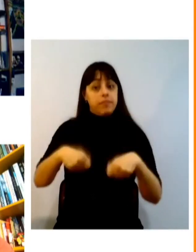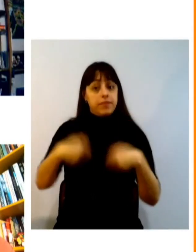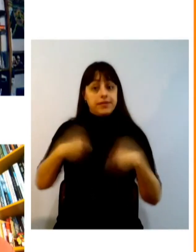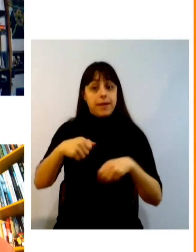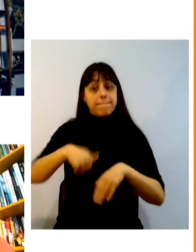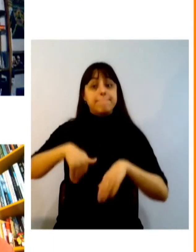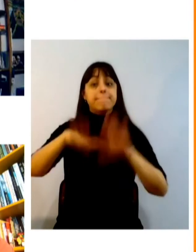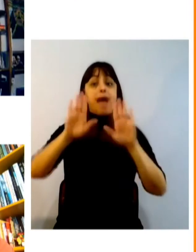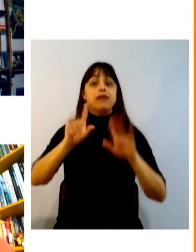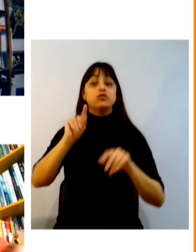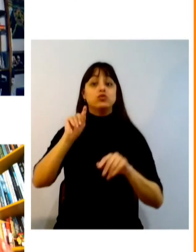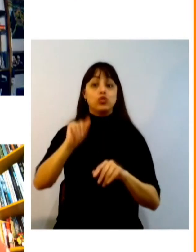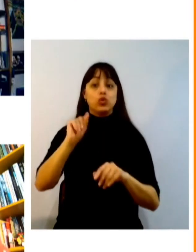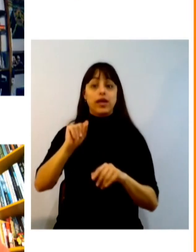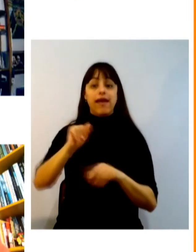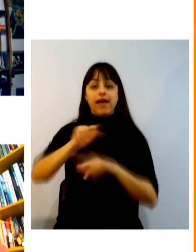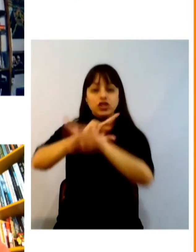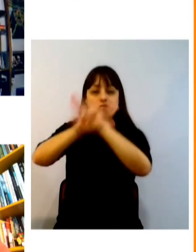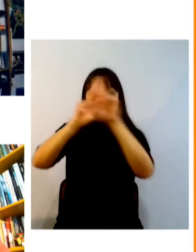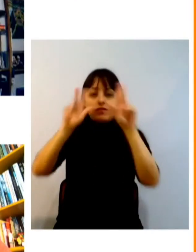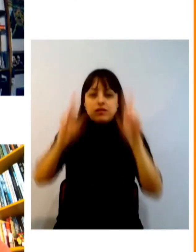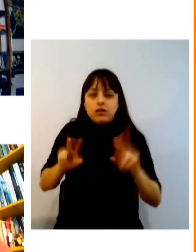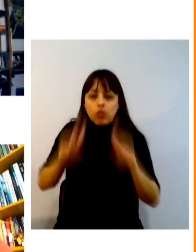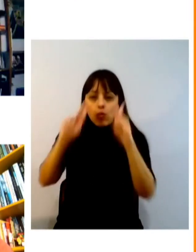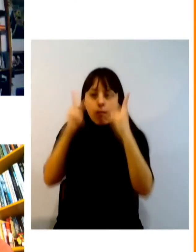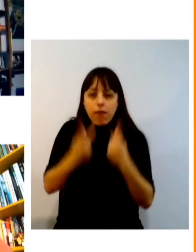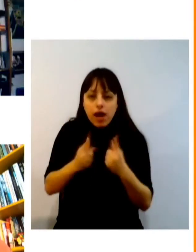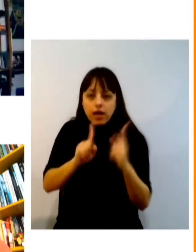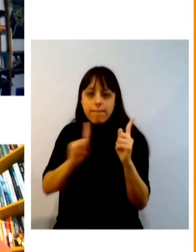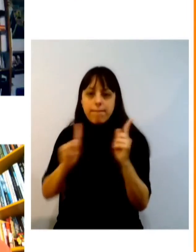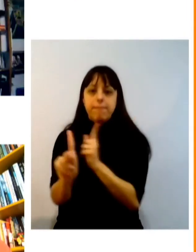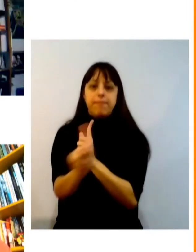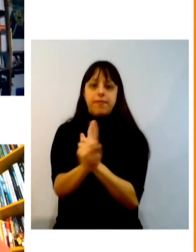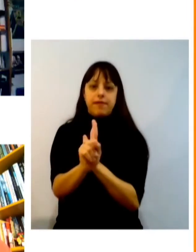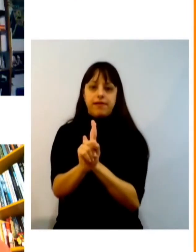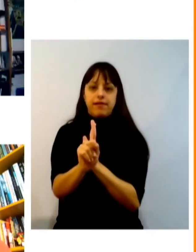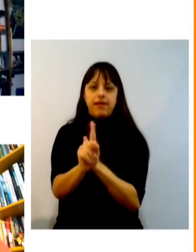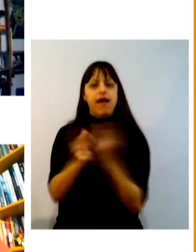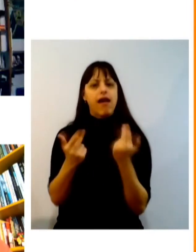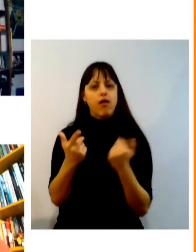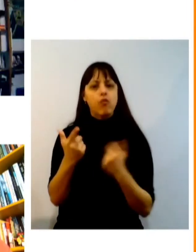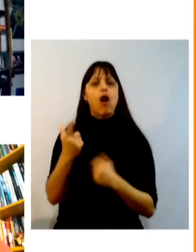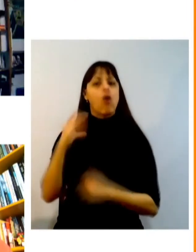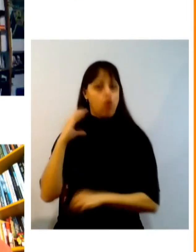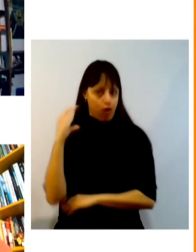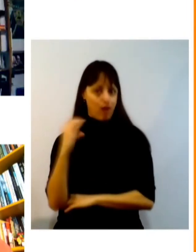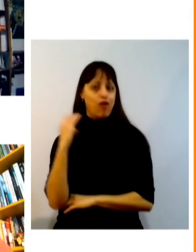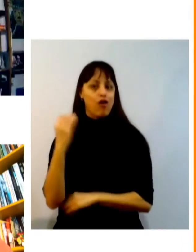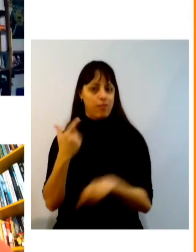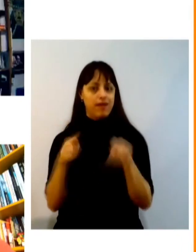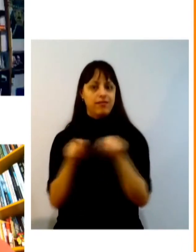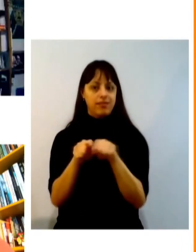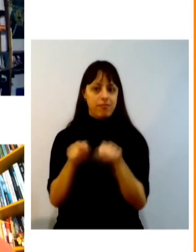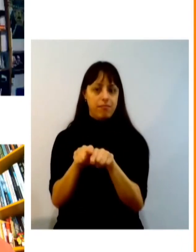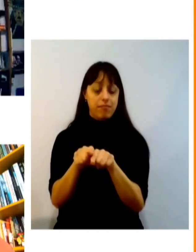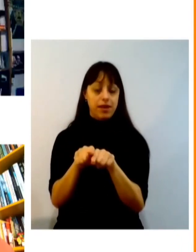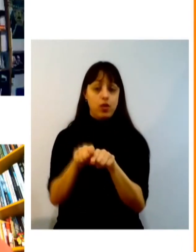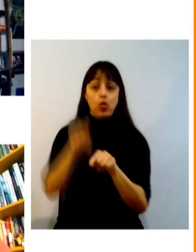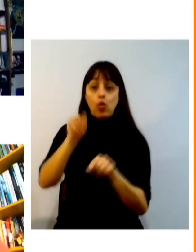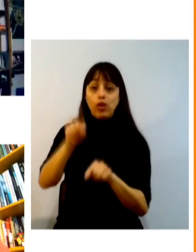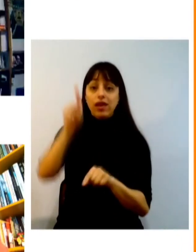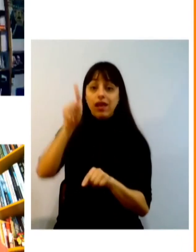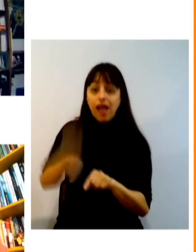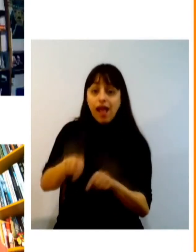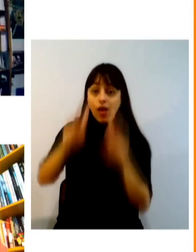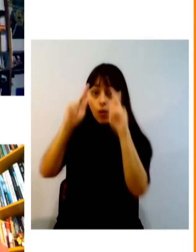para que você possa ter mais protagonismo nesse Brasil diverso nessa Colômbia diversa que não pode continuar